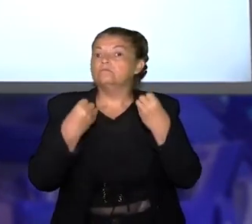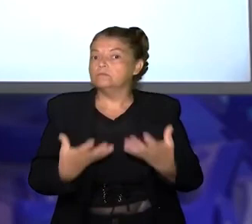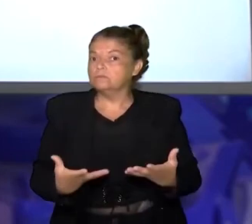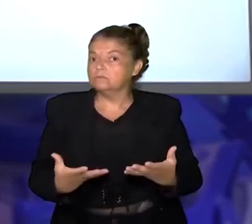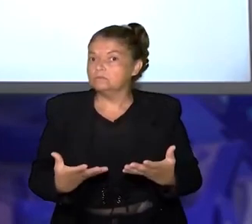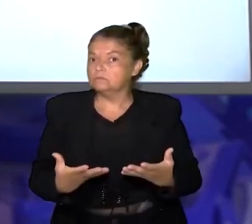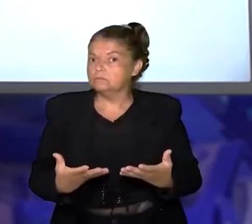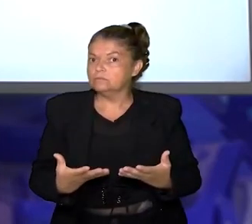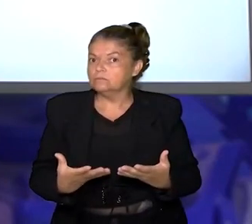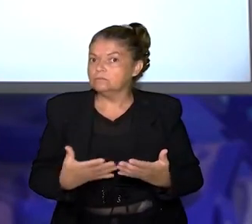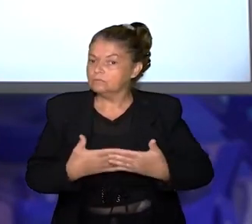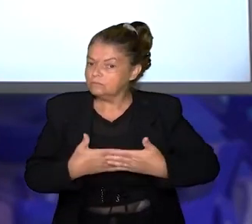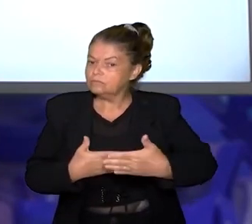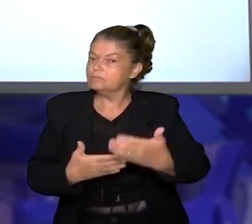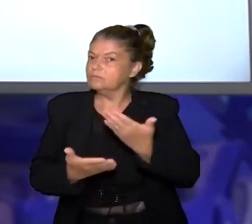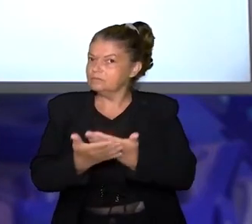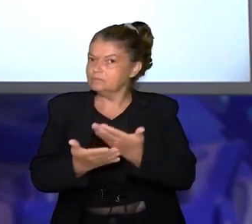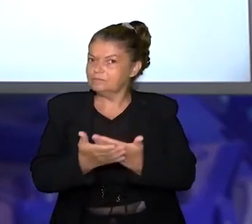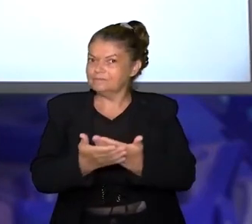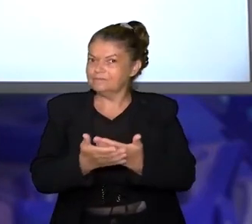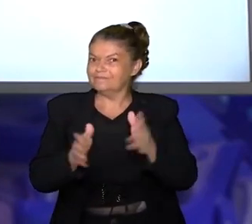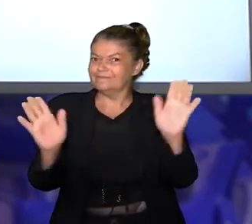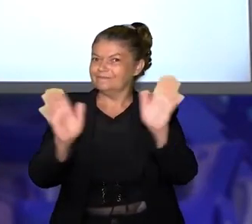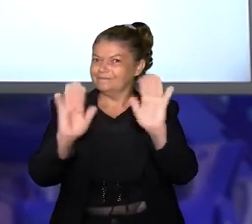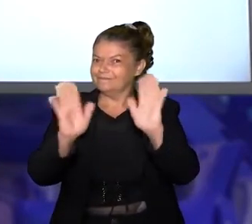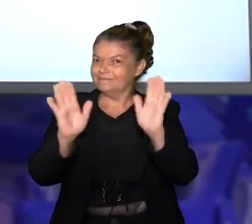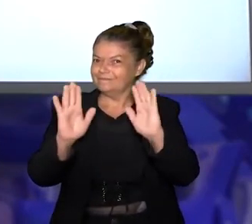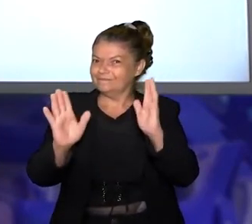Bom, pessoal, continue seus estudos e até a próxima.